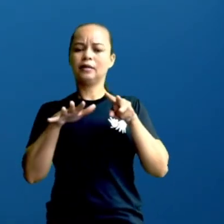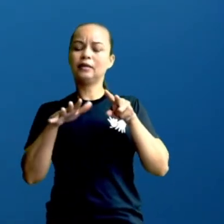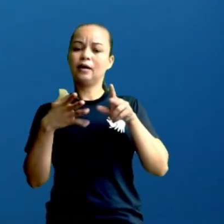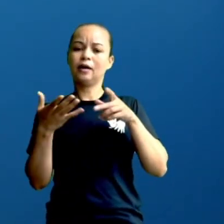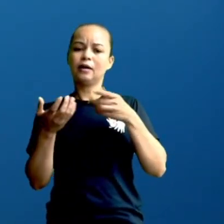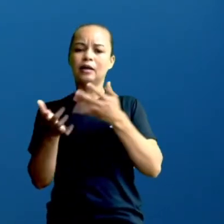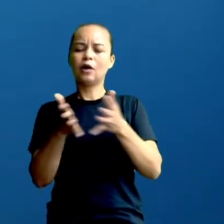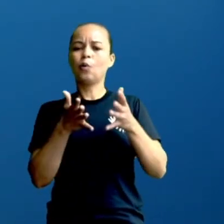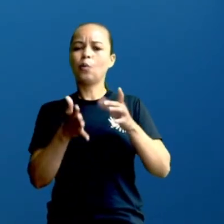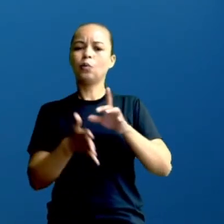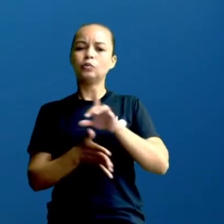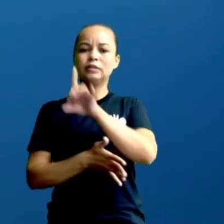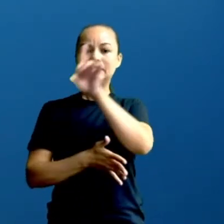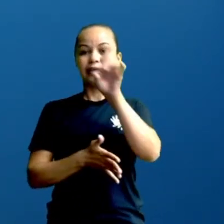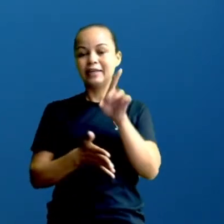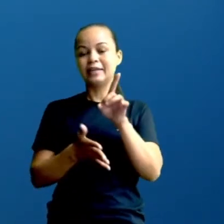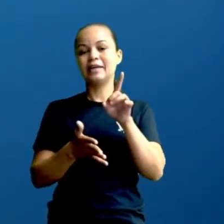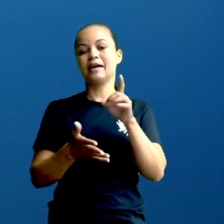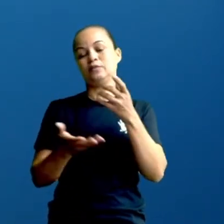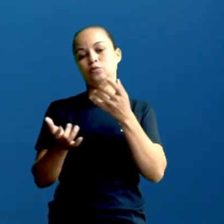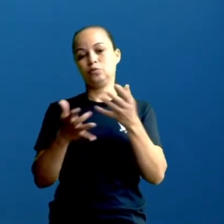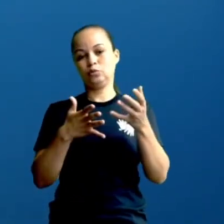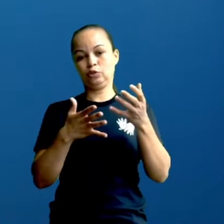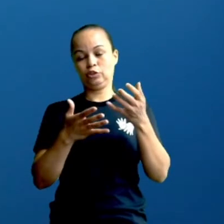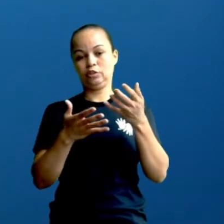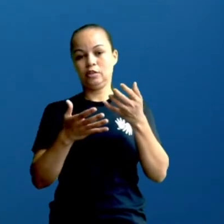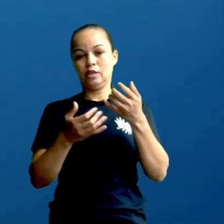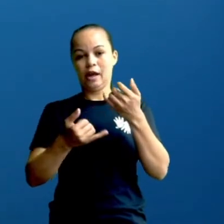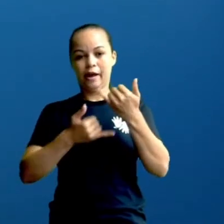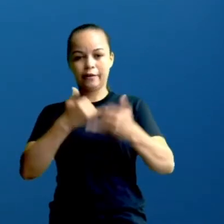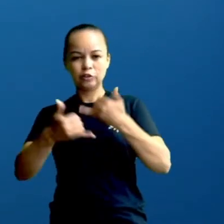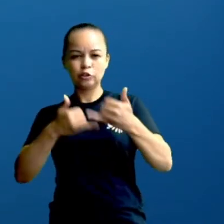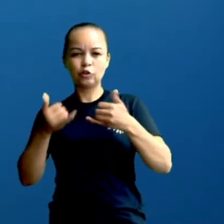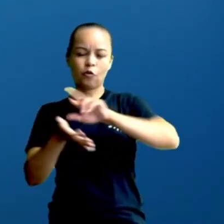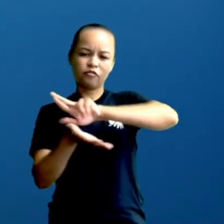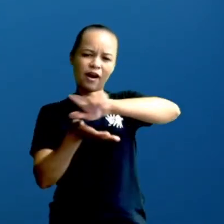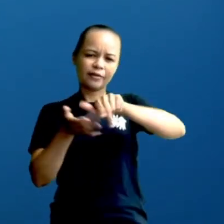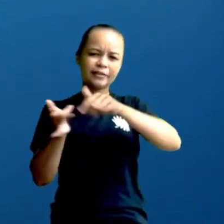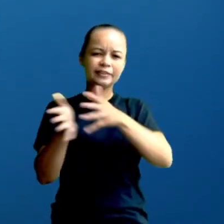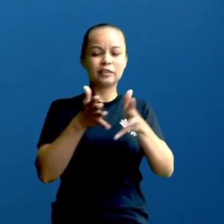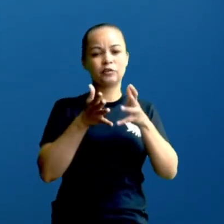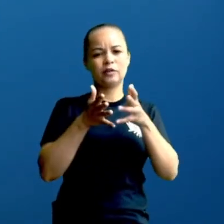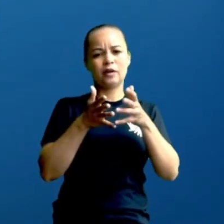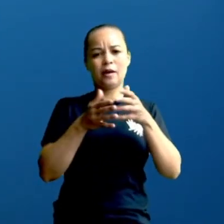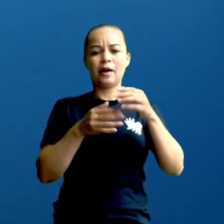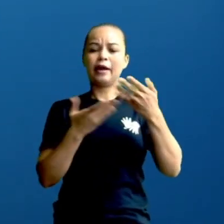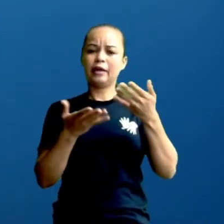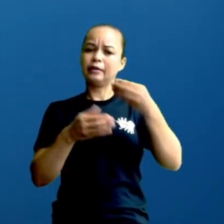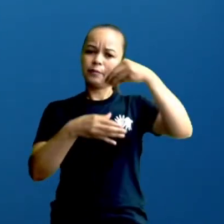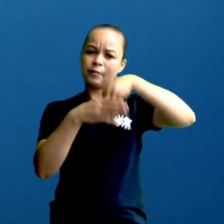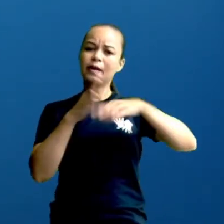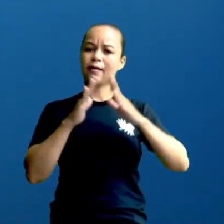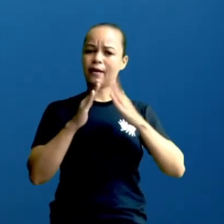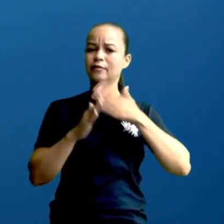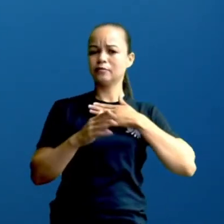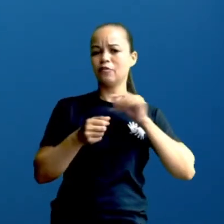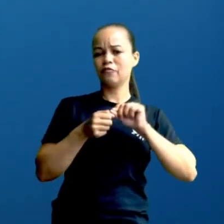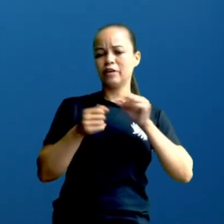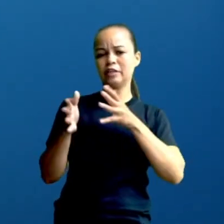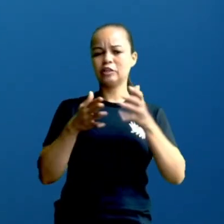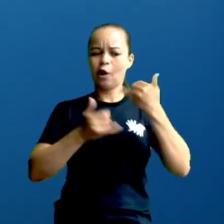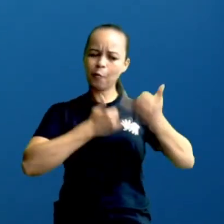jogos? Eu fiz isso lá em casa com os filhos. E aí, uma vez por semana, principalmente na pandemia, quando estava mais difícil, a gente